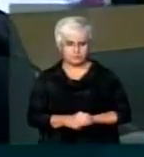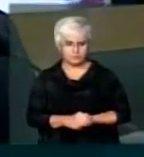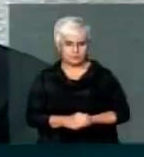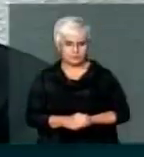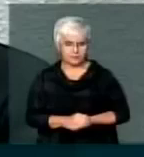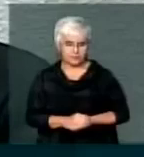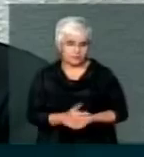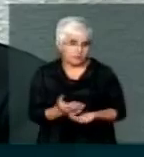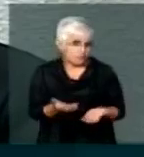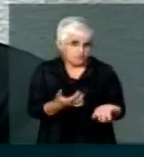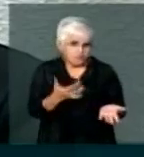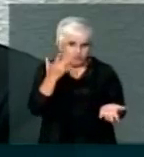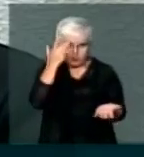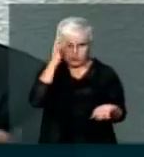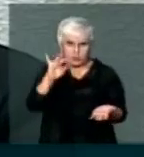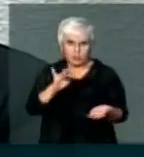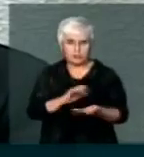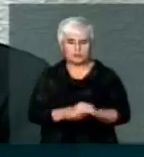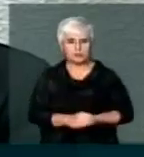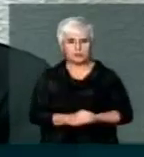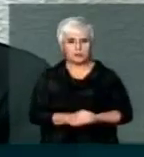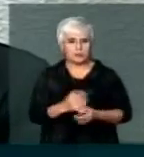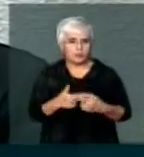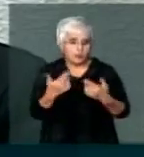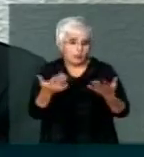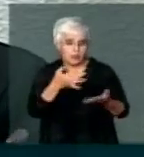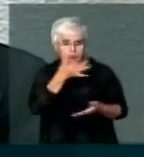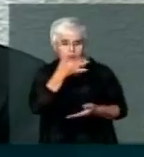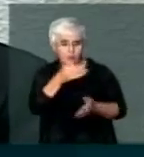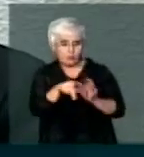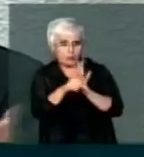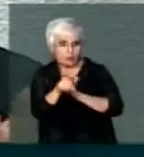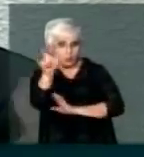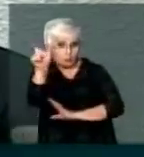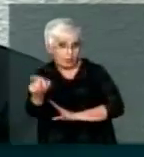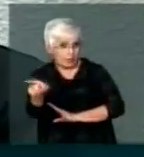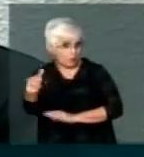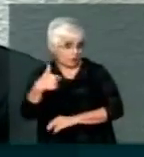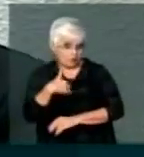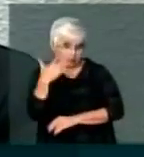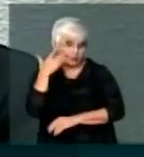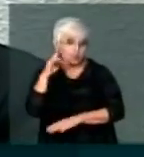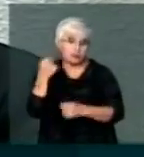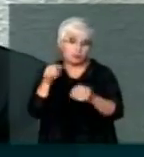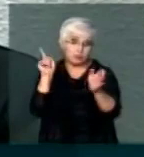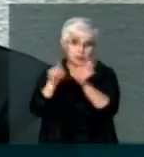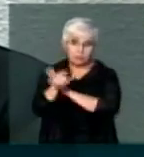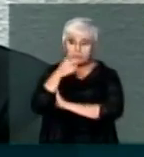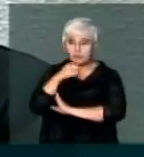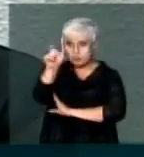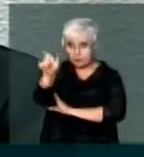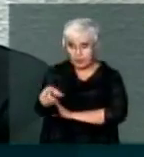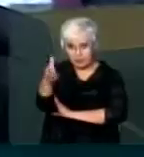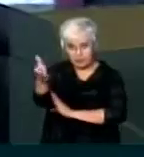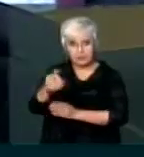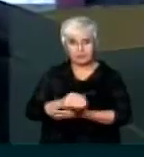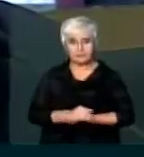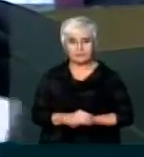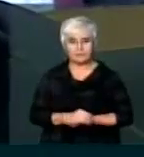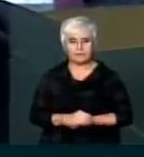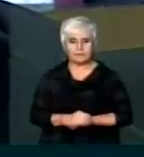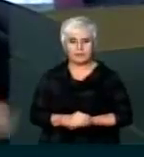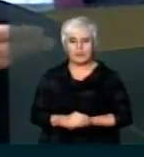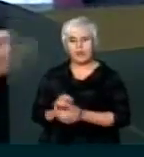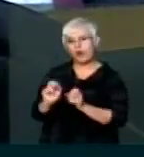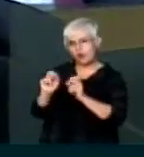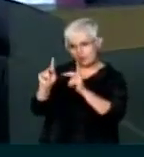Ah, desculpa. Não sei. Não sei porque não. Então, aí a opinião do Hildo, posso... Aí tem que chamar o Hildo para responder sobre isso. É, tá bom. Mas, senhor presidente, só